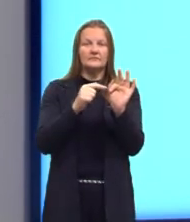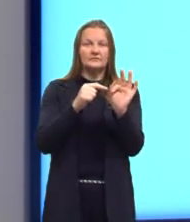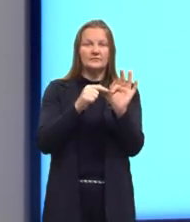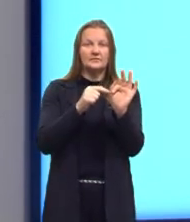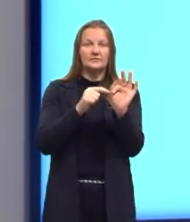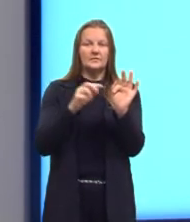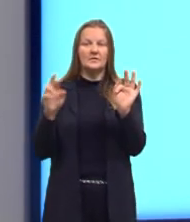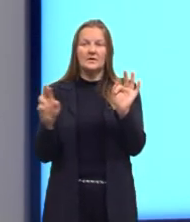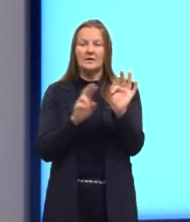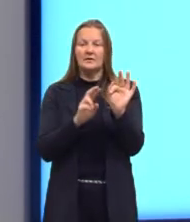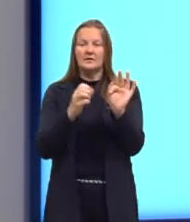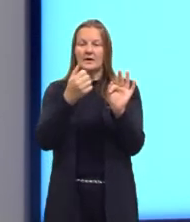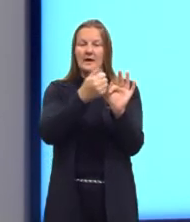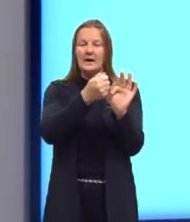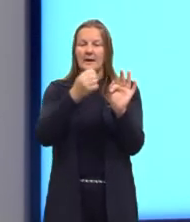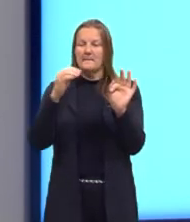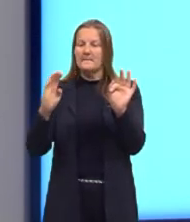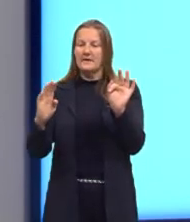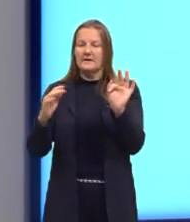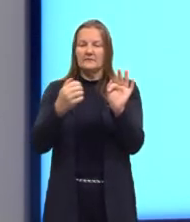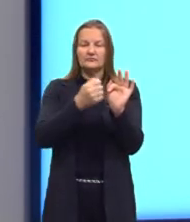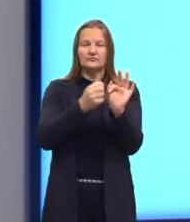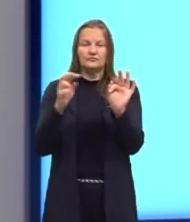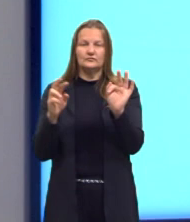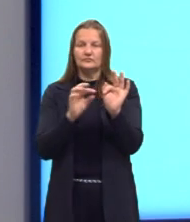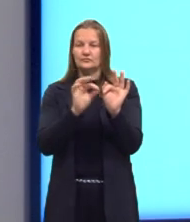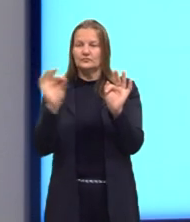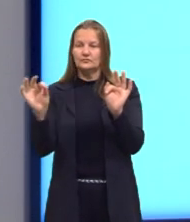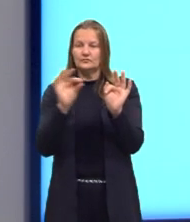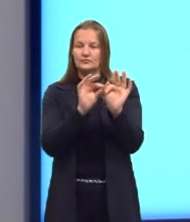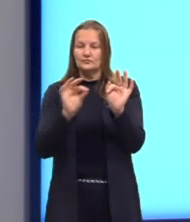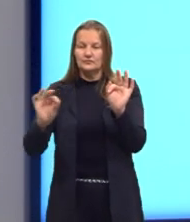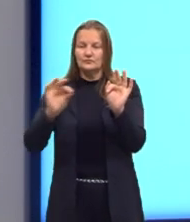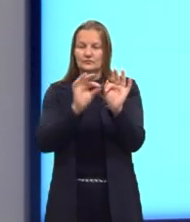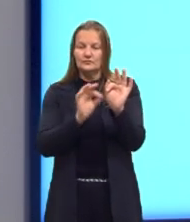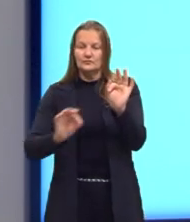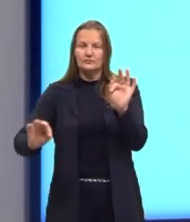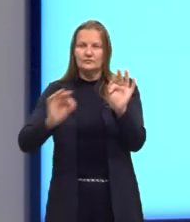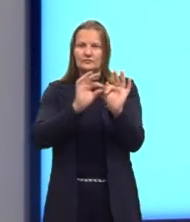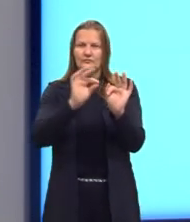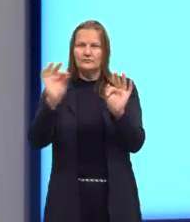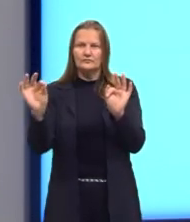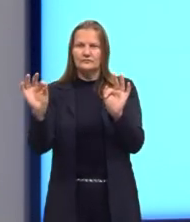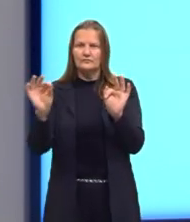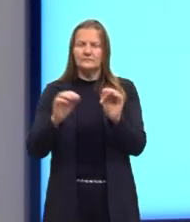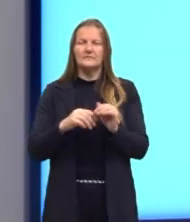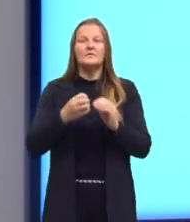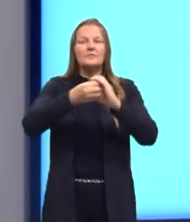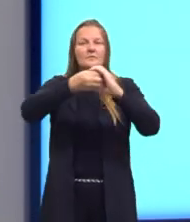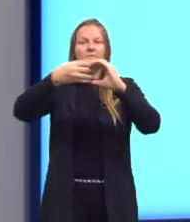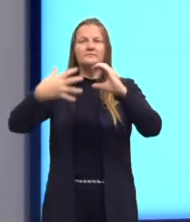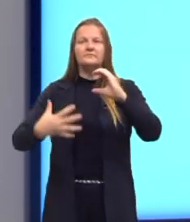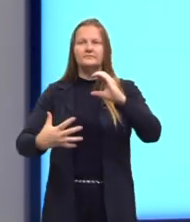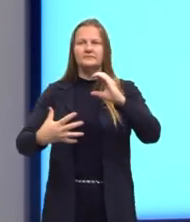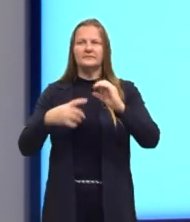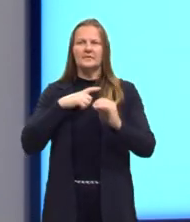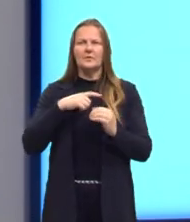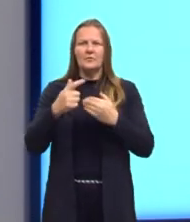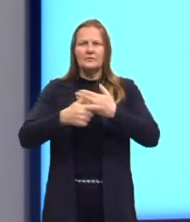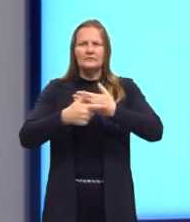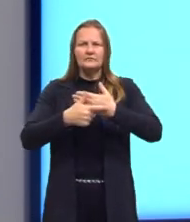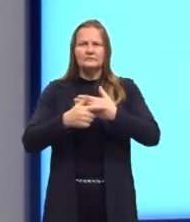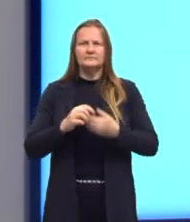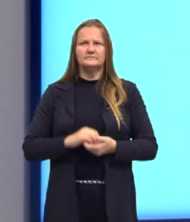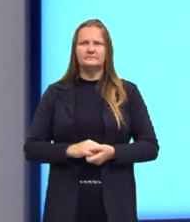cada elemento de A a um único elemento de B, né? Então a gente classifica aqui a nossa função.